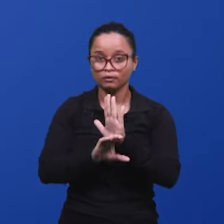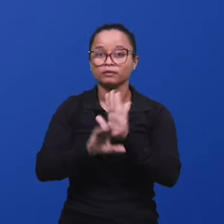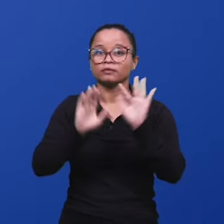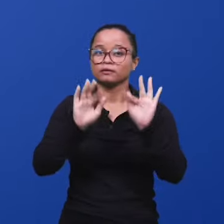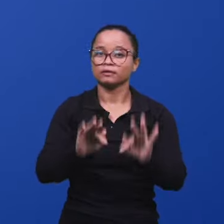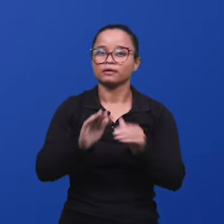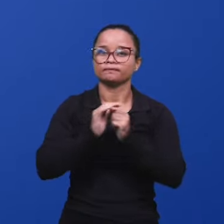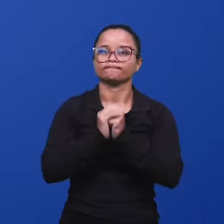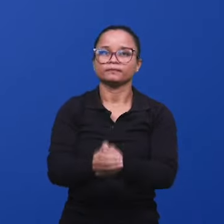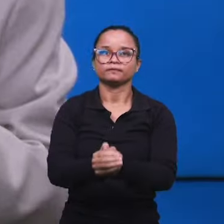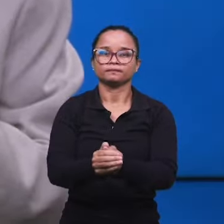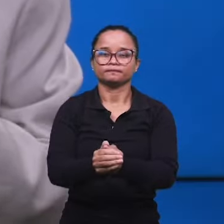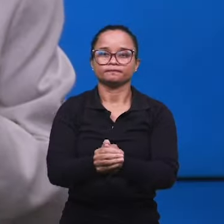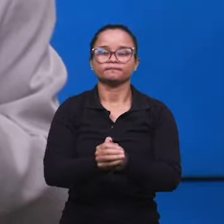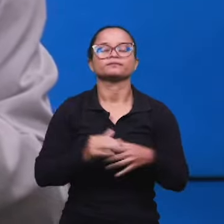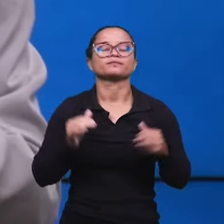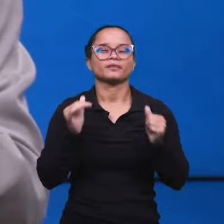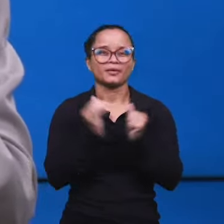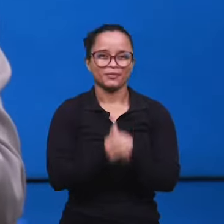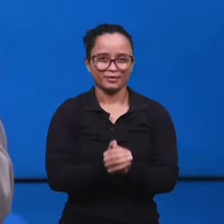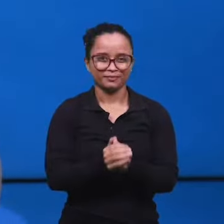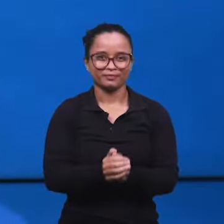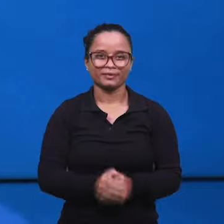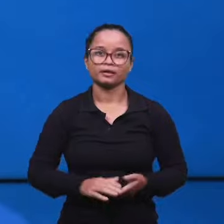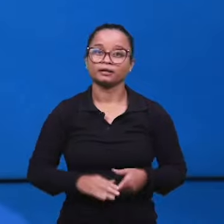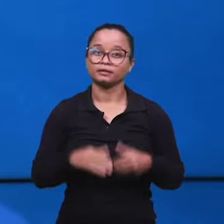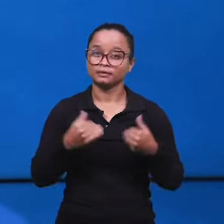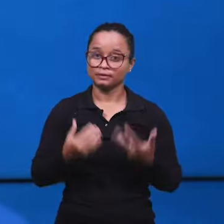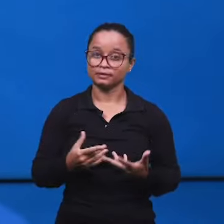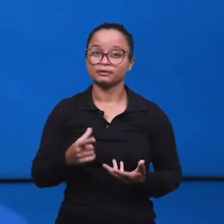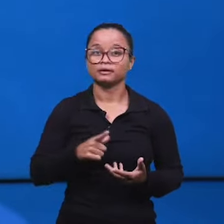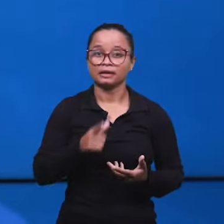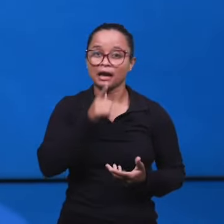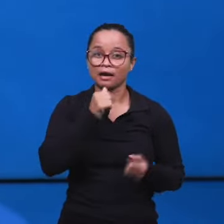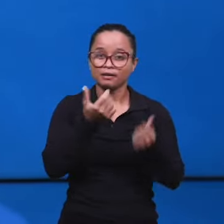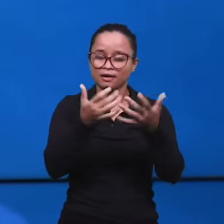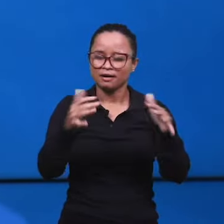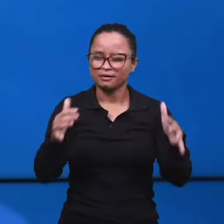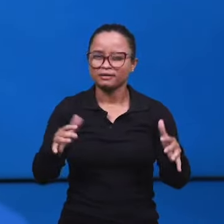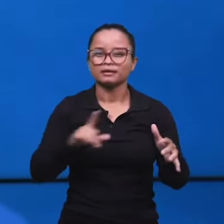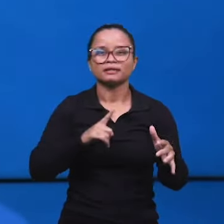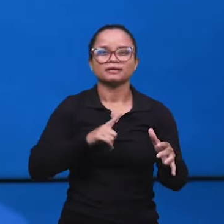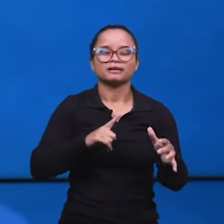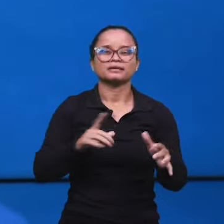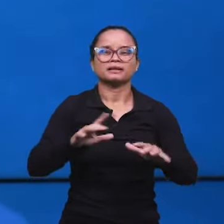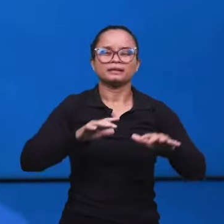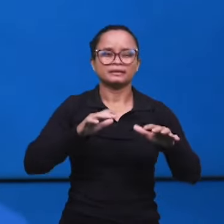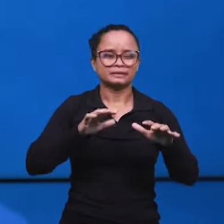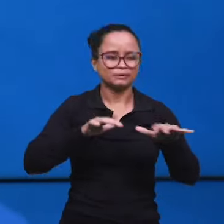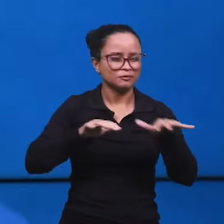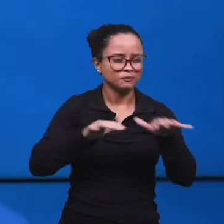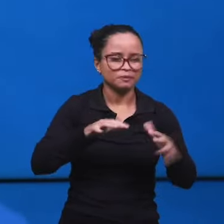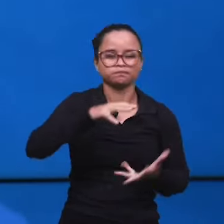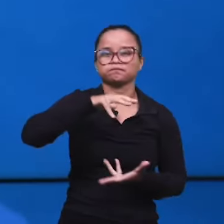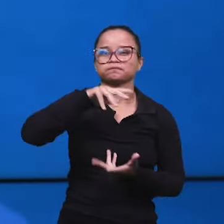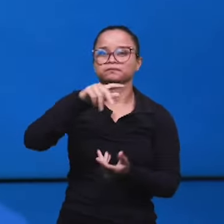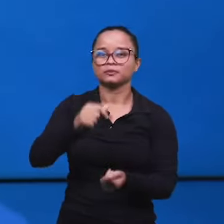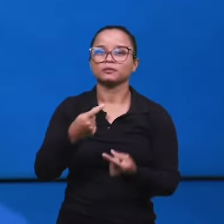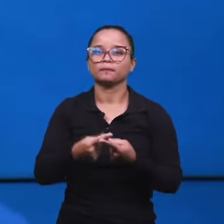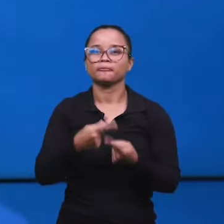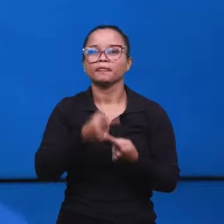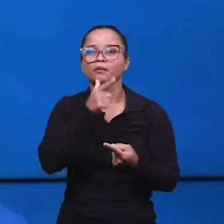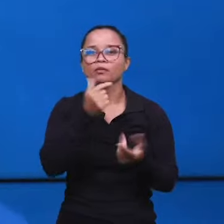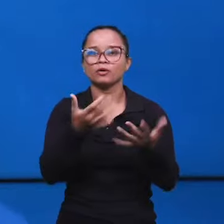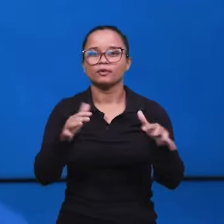séculos. Amém. Amém, irmã Michele. As muitas águas são essas mesmo, as agitações, né? Agitações do mundo, porque o mar